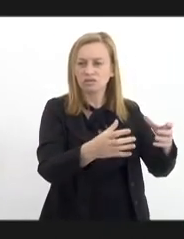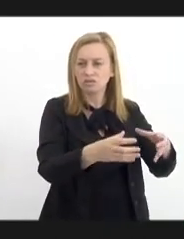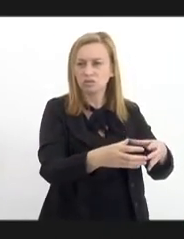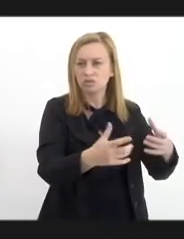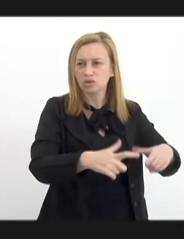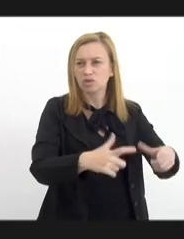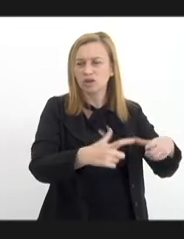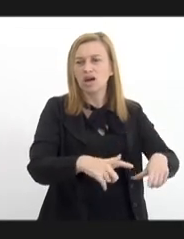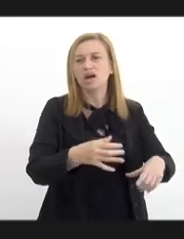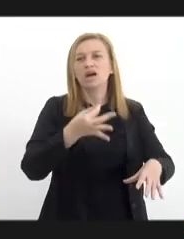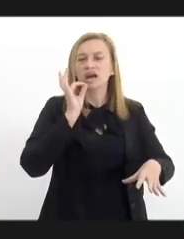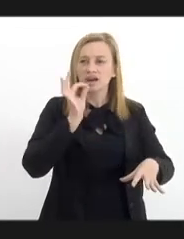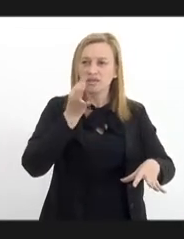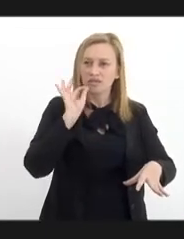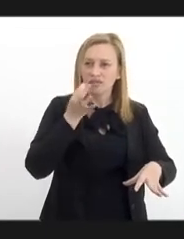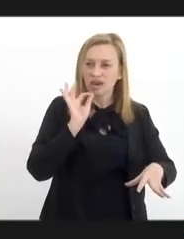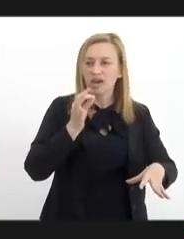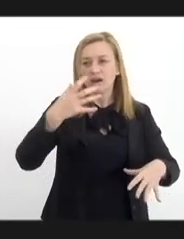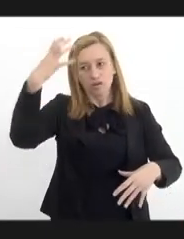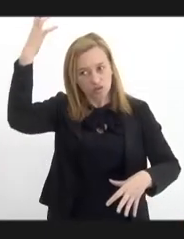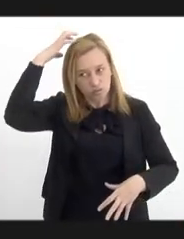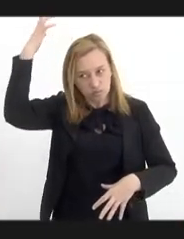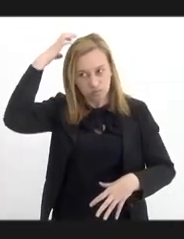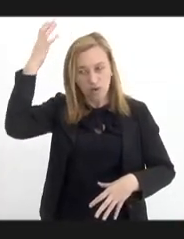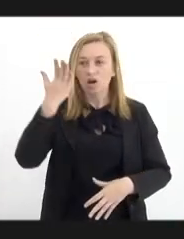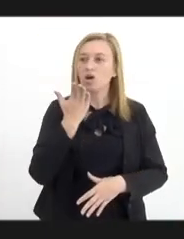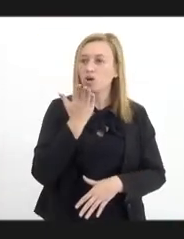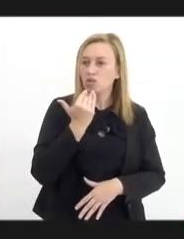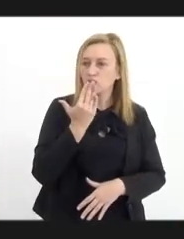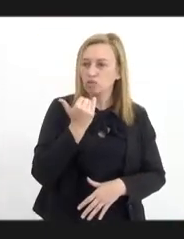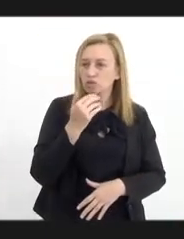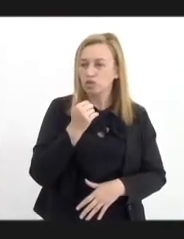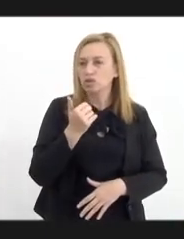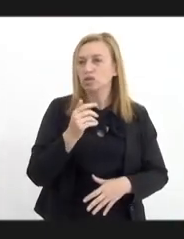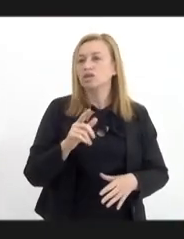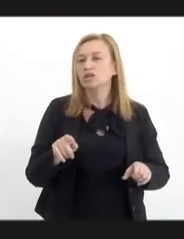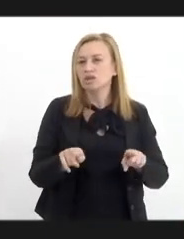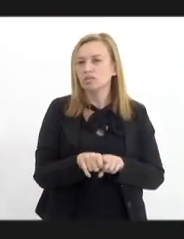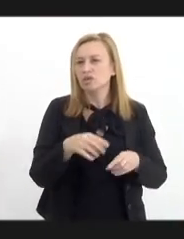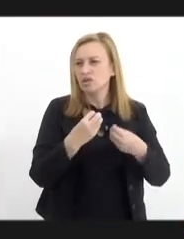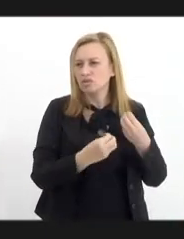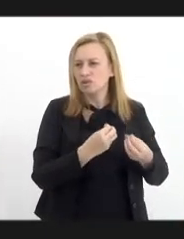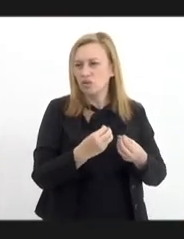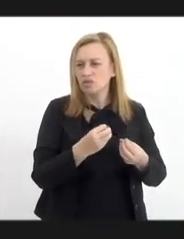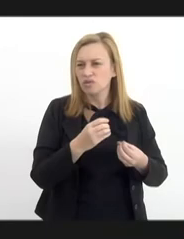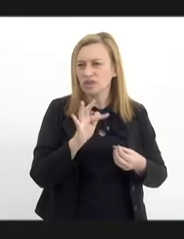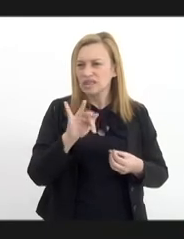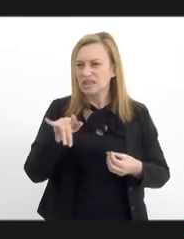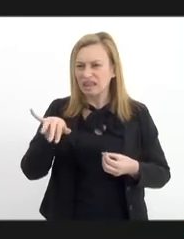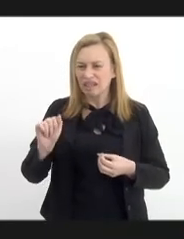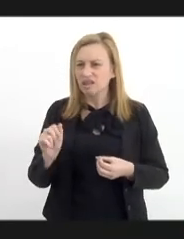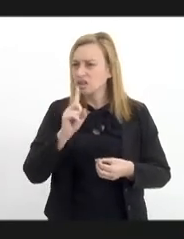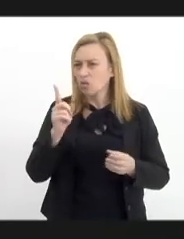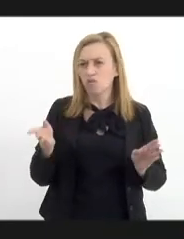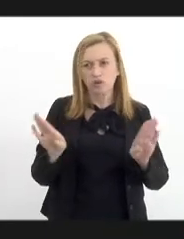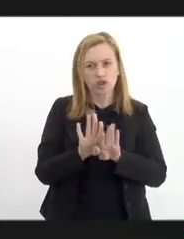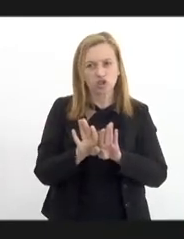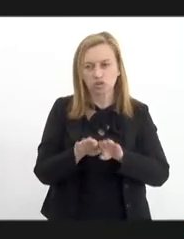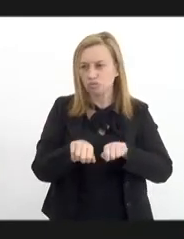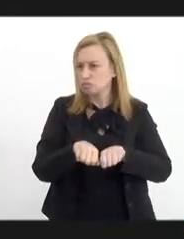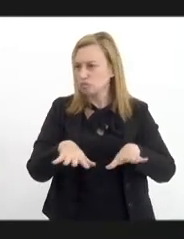tomar o banho, o almoço, ter os atendimentos multidisciplinares, ter as oficinas. Nós não fechamos na época da pandemia,